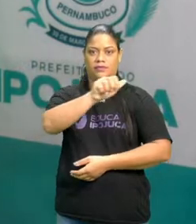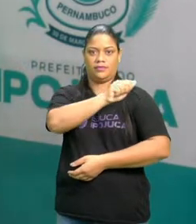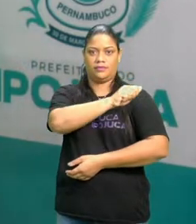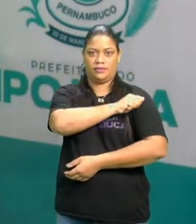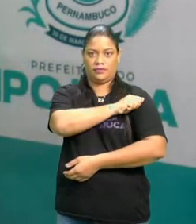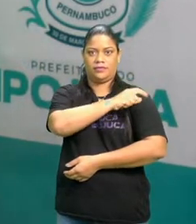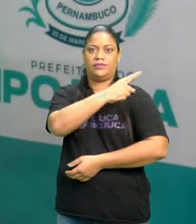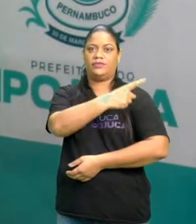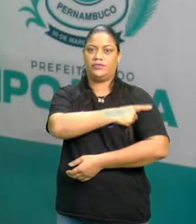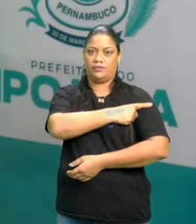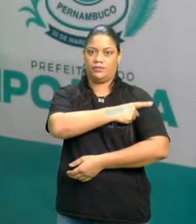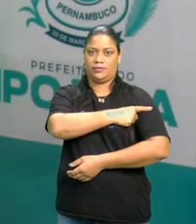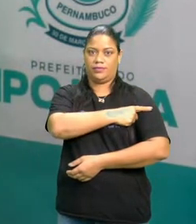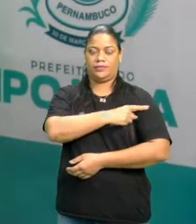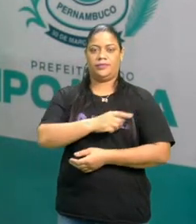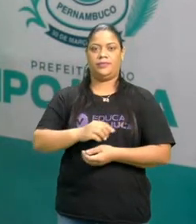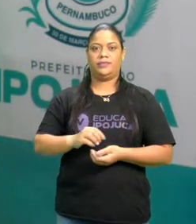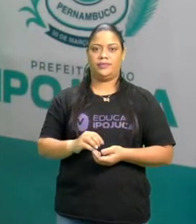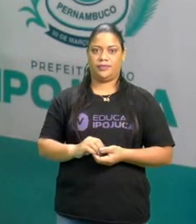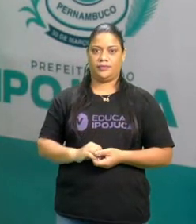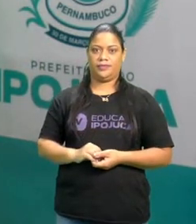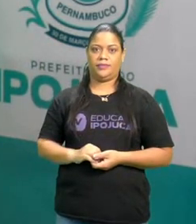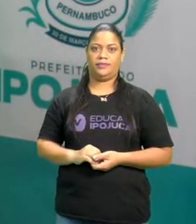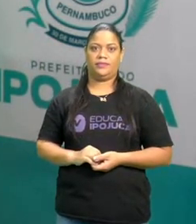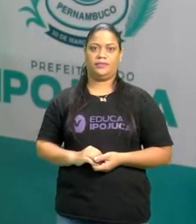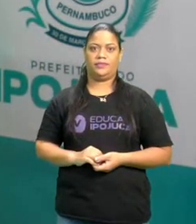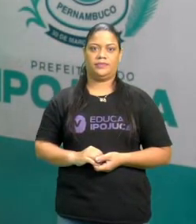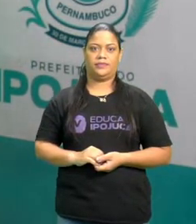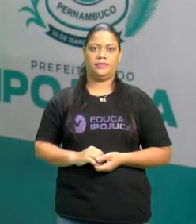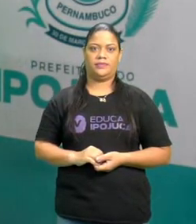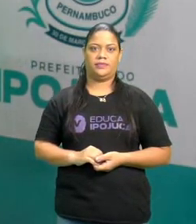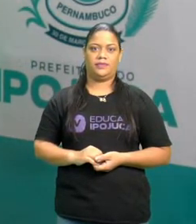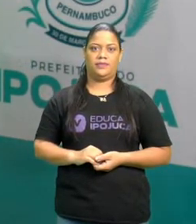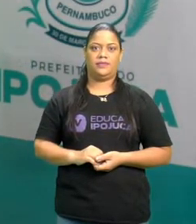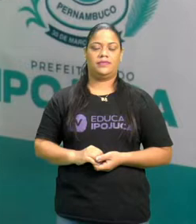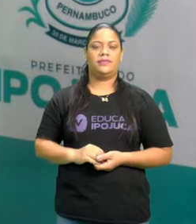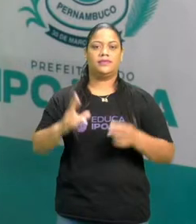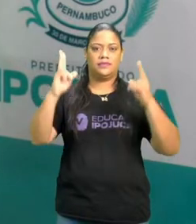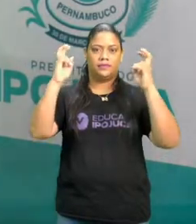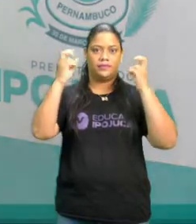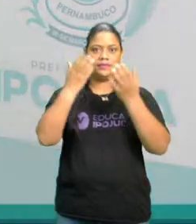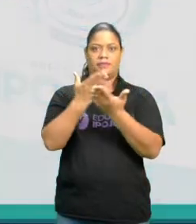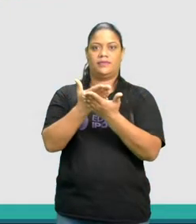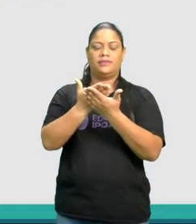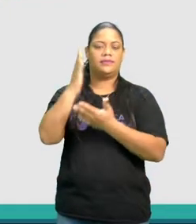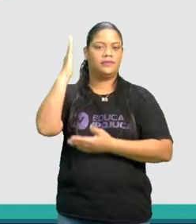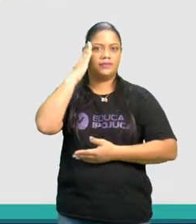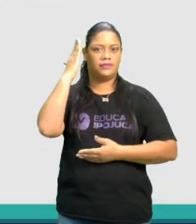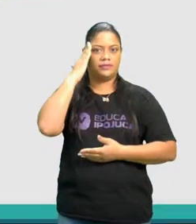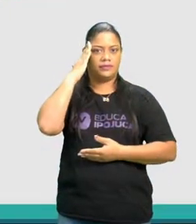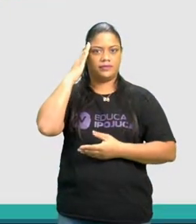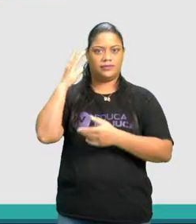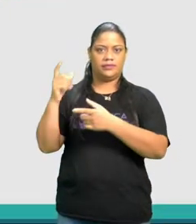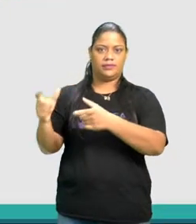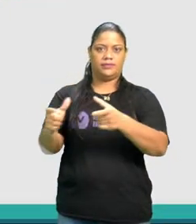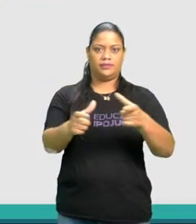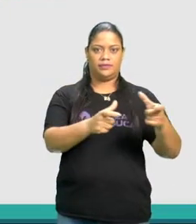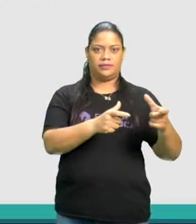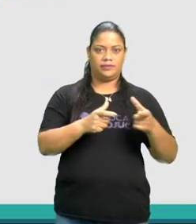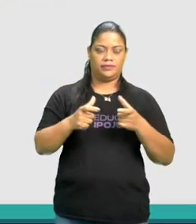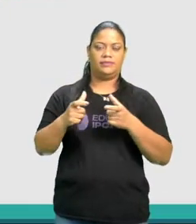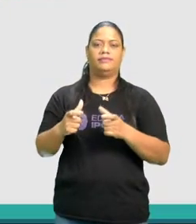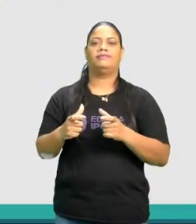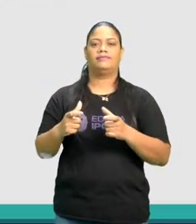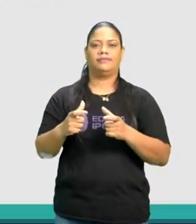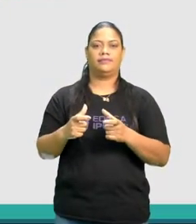adultos da fase 1, a EJA fase 1. Portanto, o tema da nossa aula é entender na localização espacial.